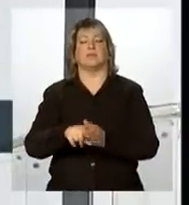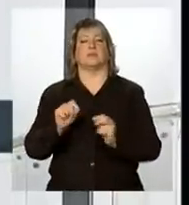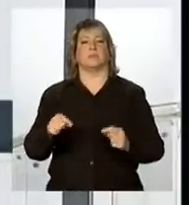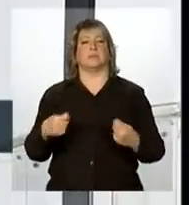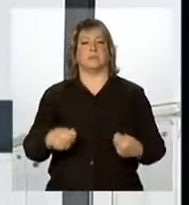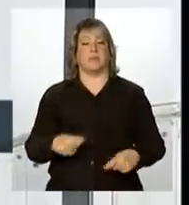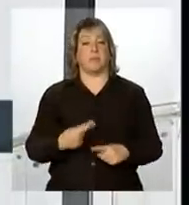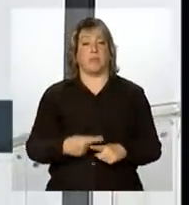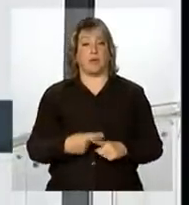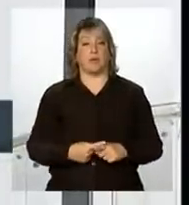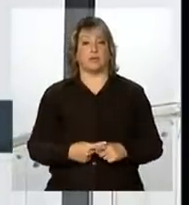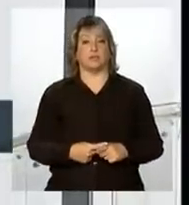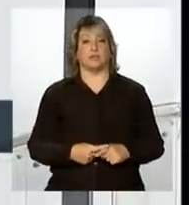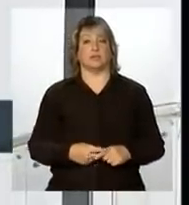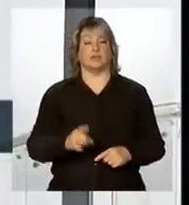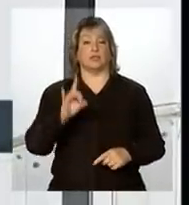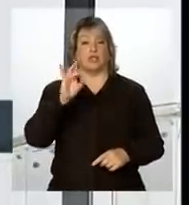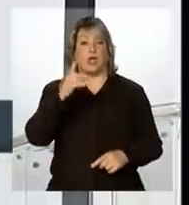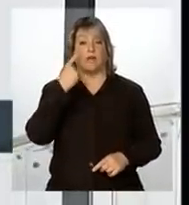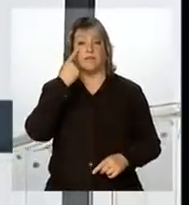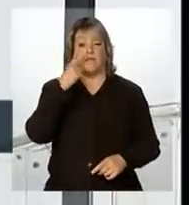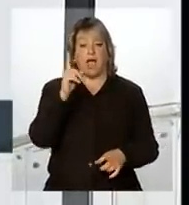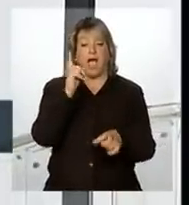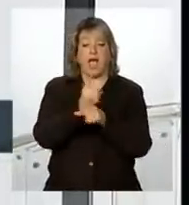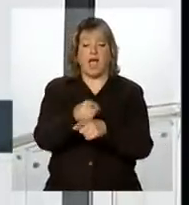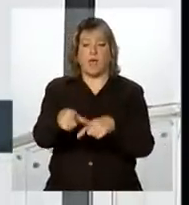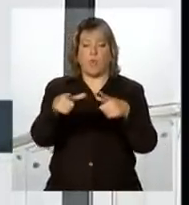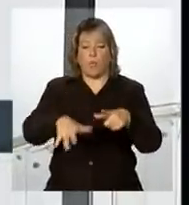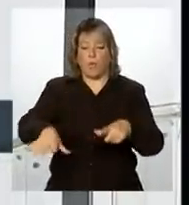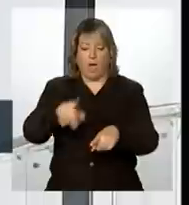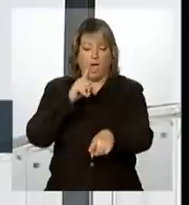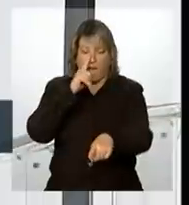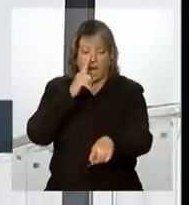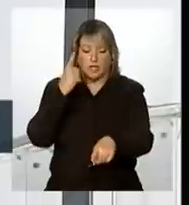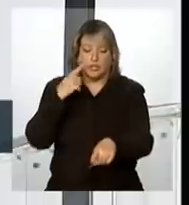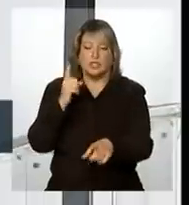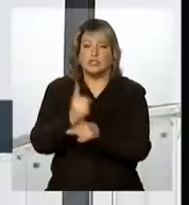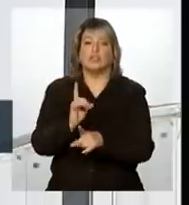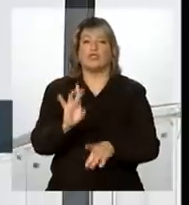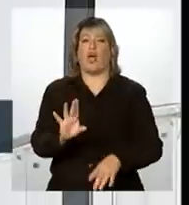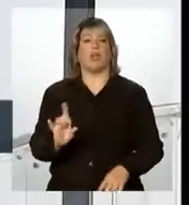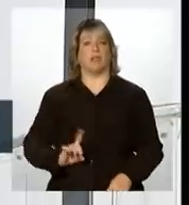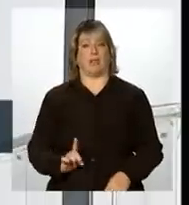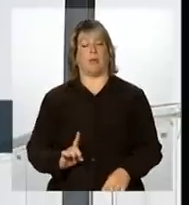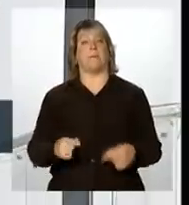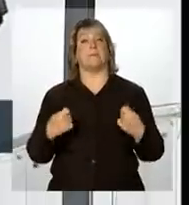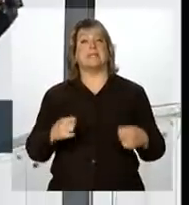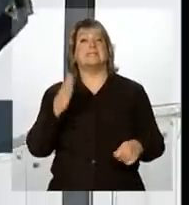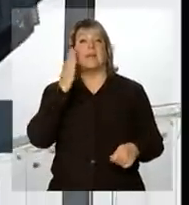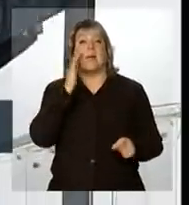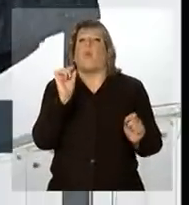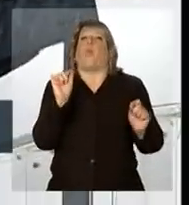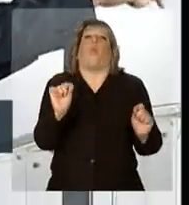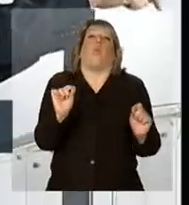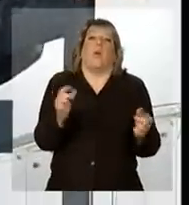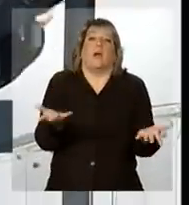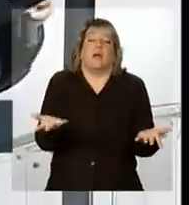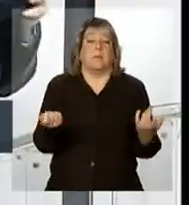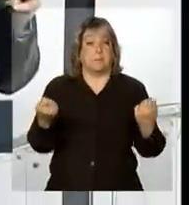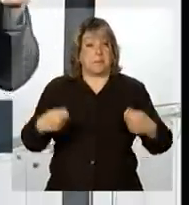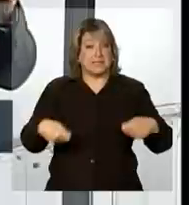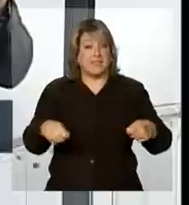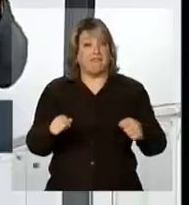porque não basta apenas identificar as áreas de risco. Nós precisamos saber o que deve ser feito também